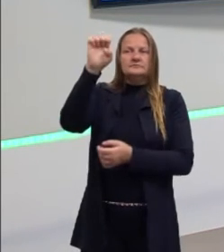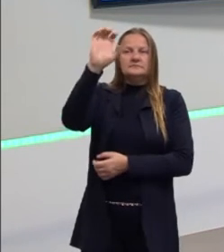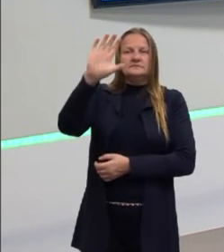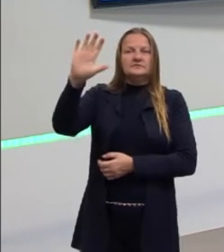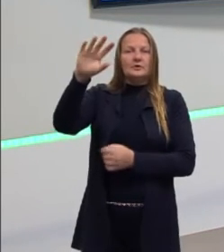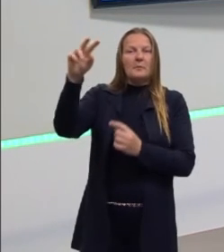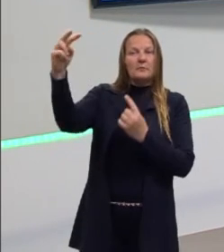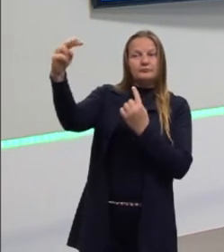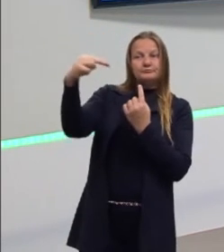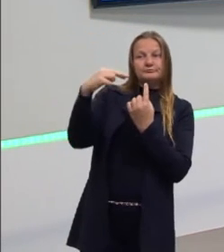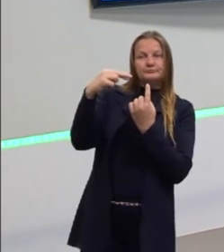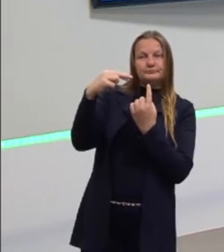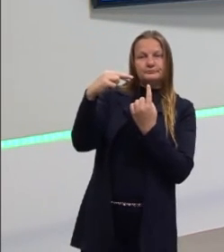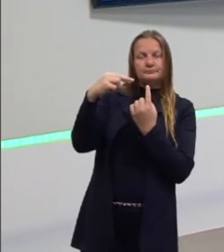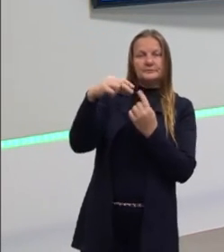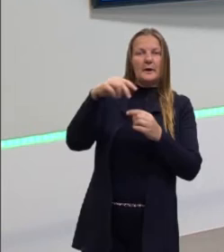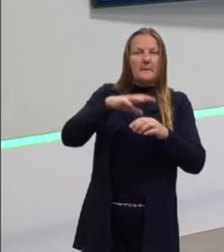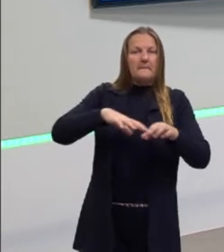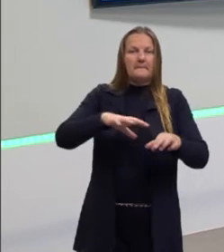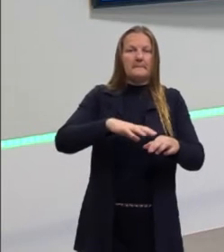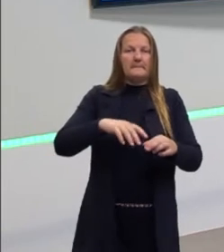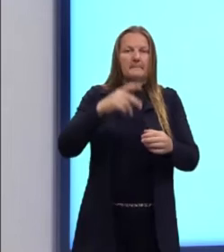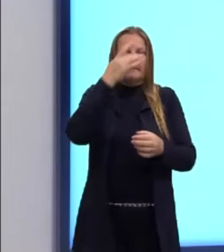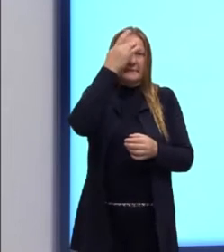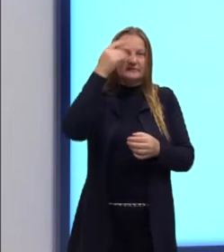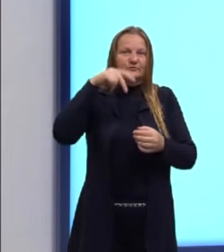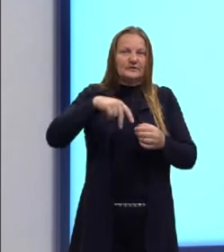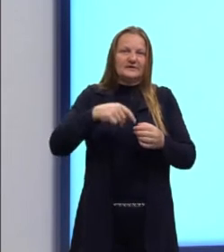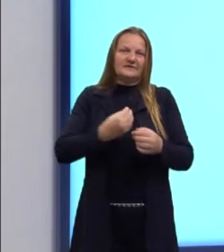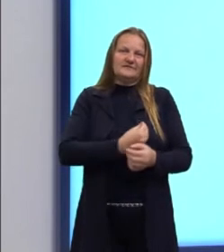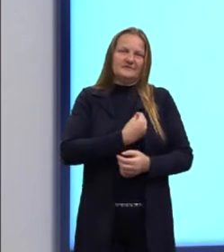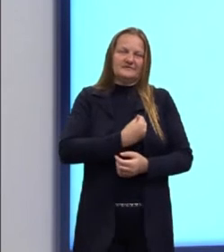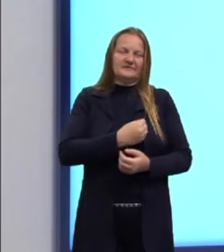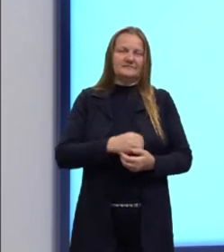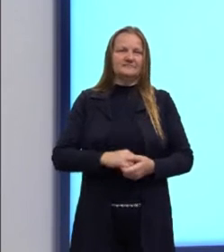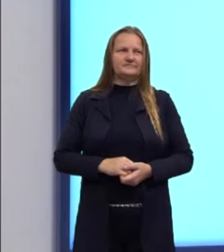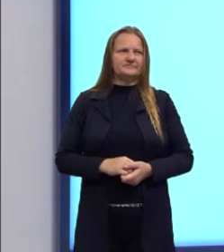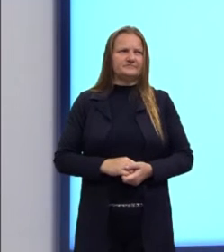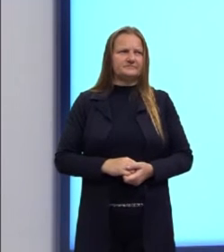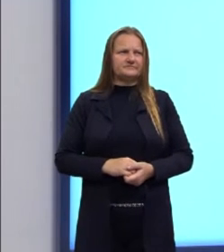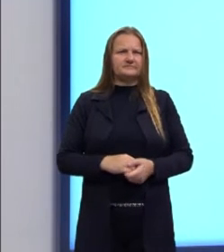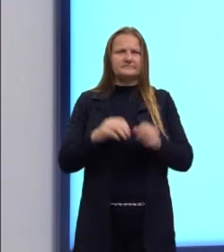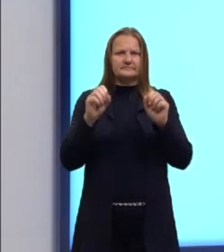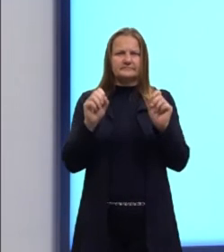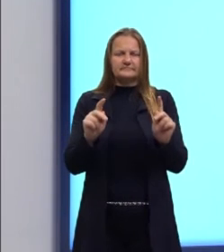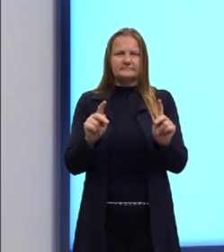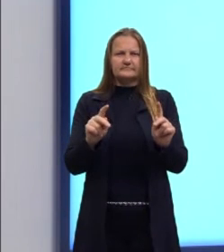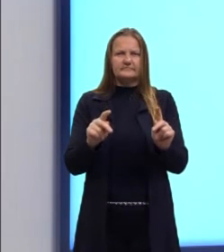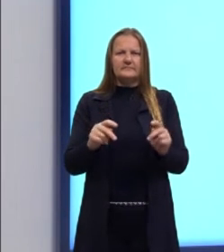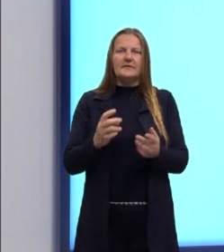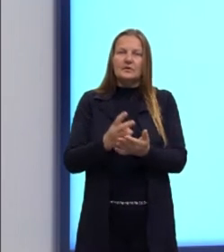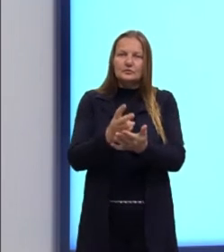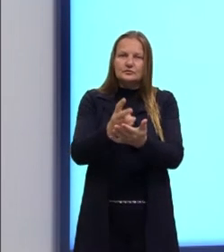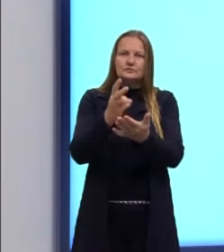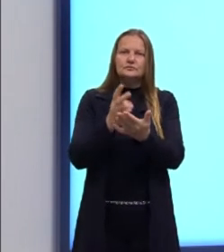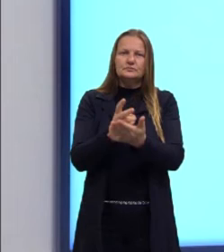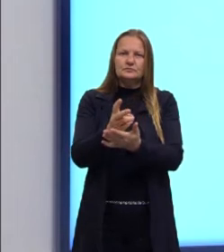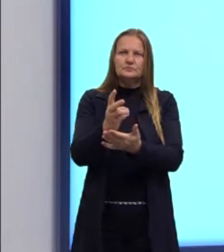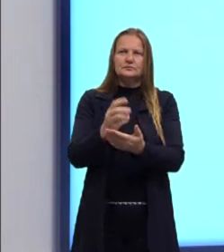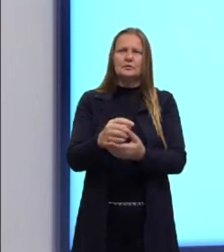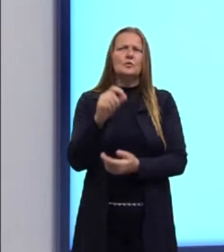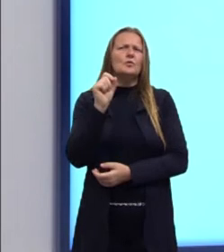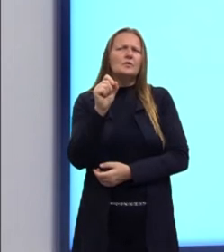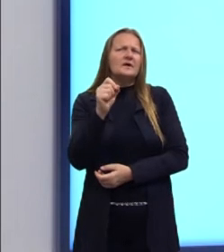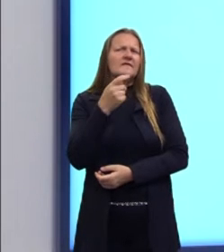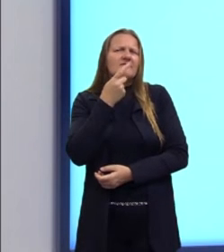têm sobre os seus colonizados. Certo? Seguimos. Mas então, de que